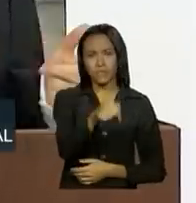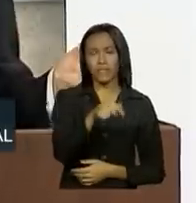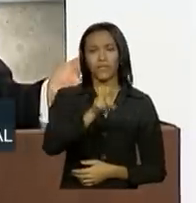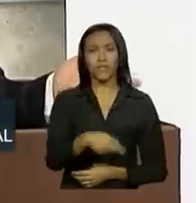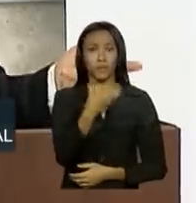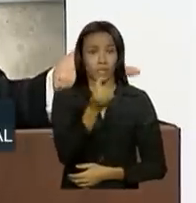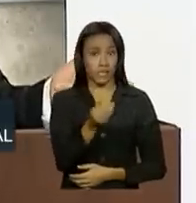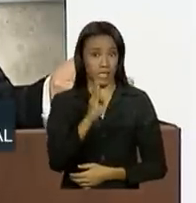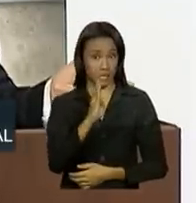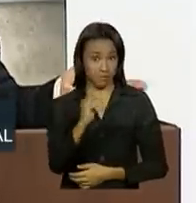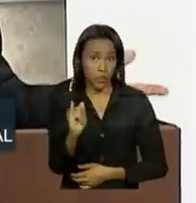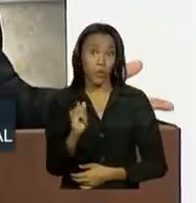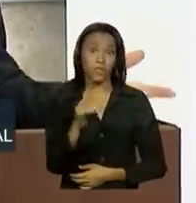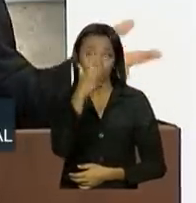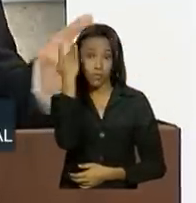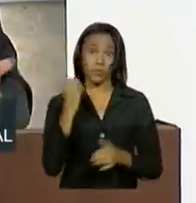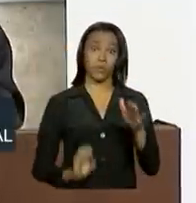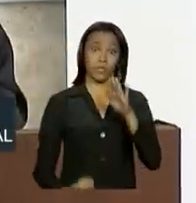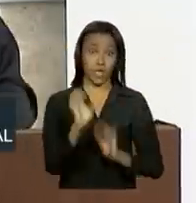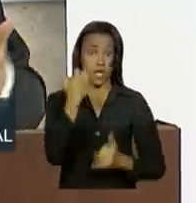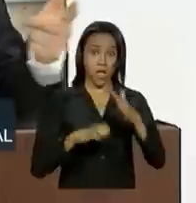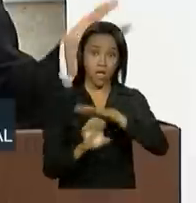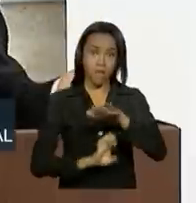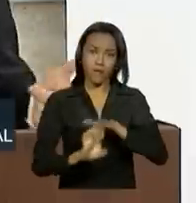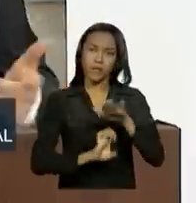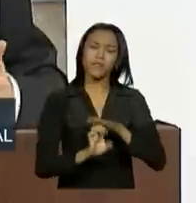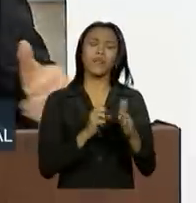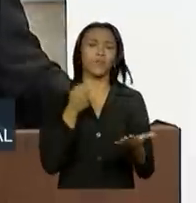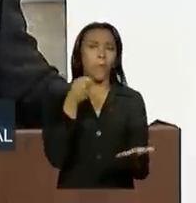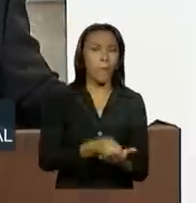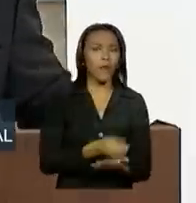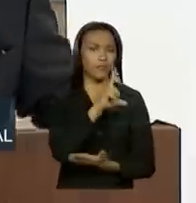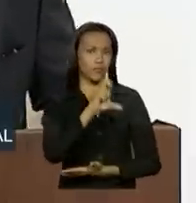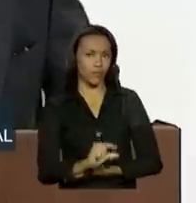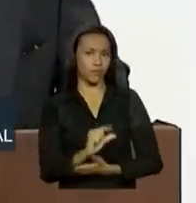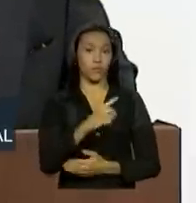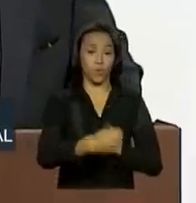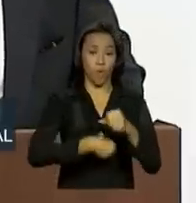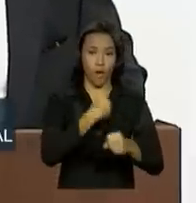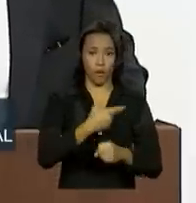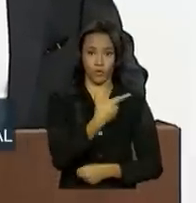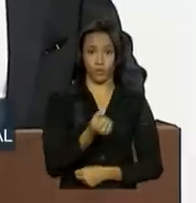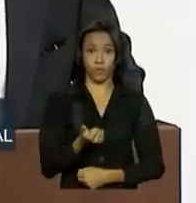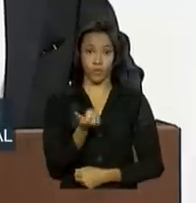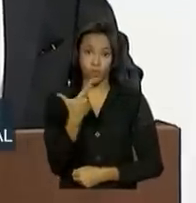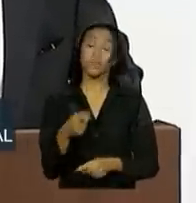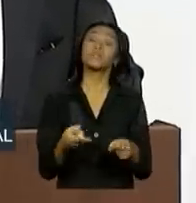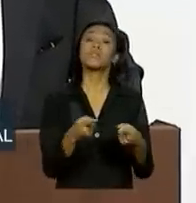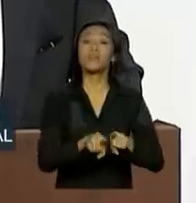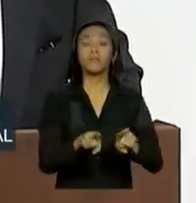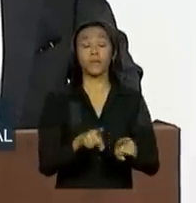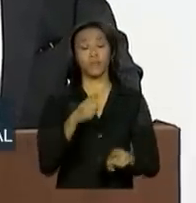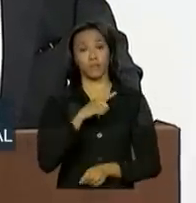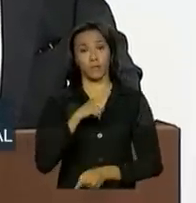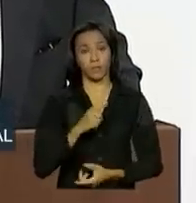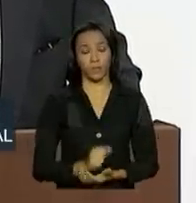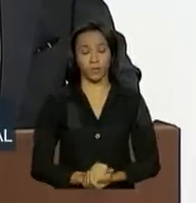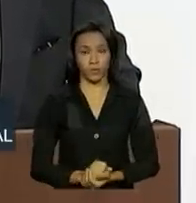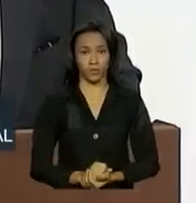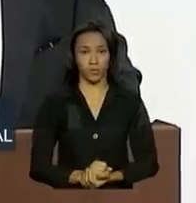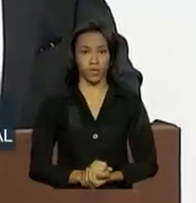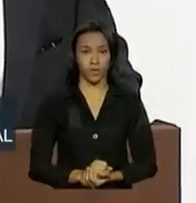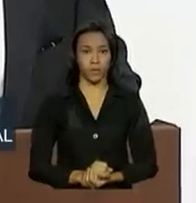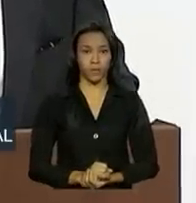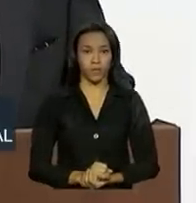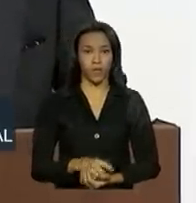bilhões que os empresários estarão pagando a menos em 2012. Também a